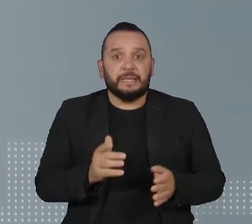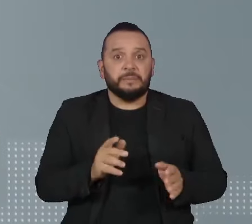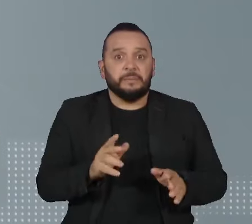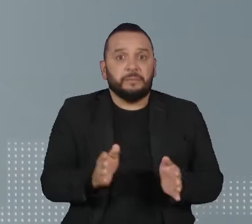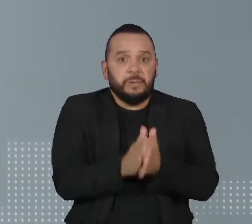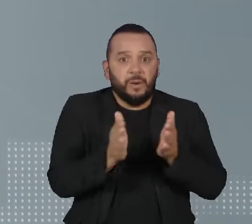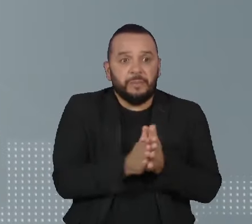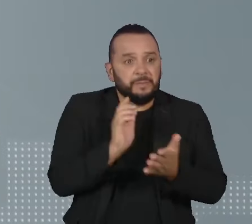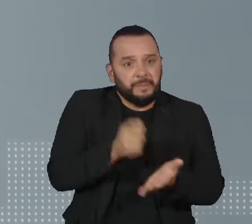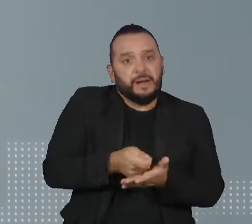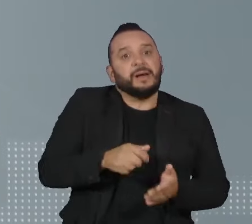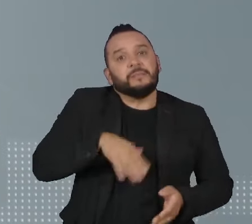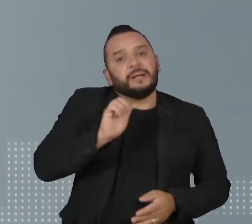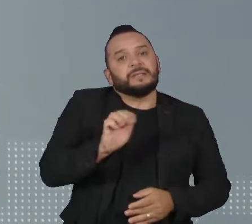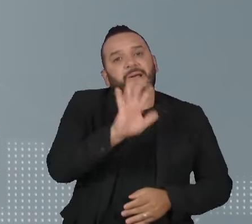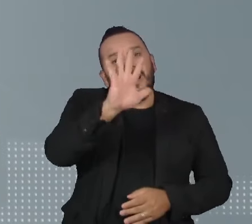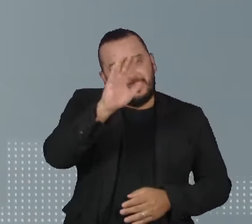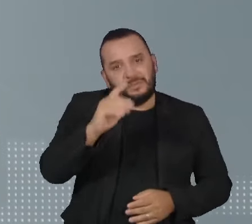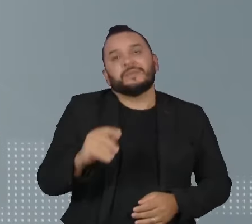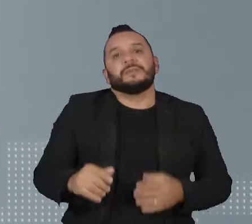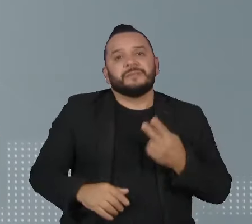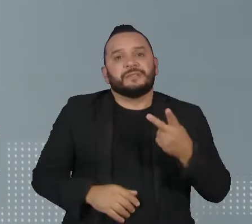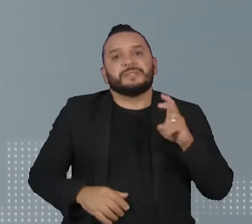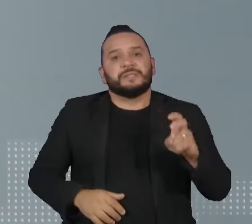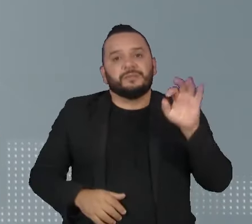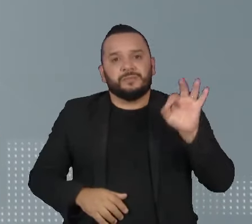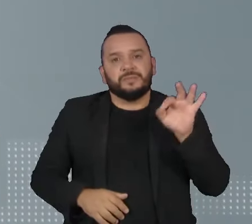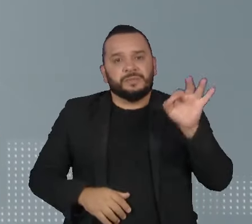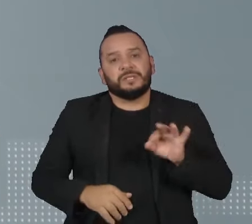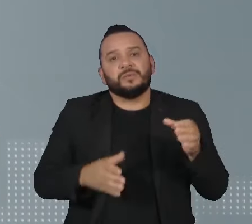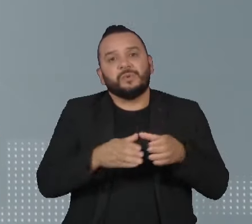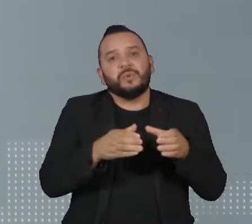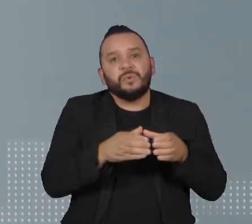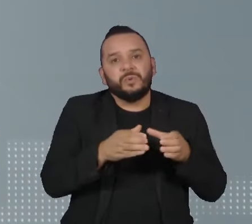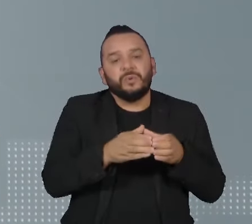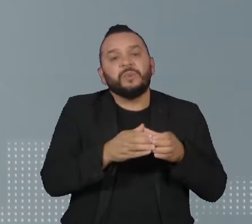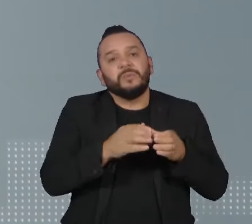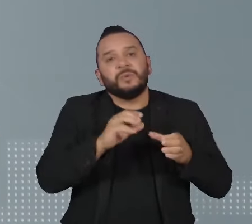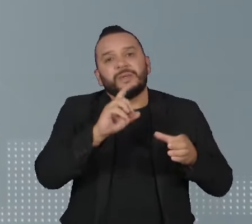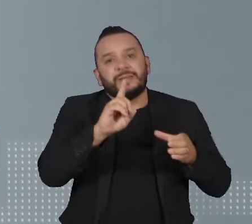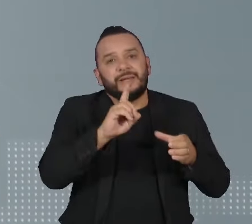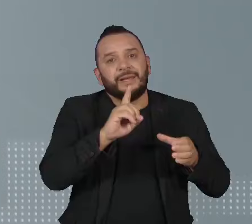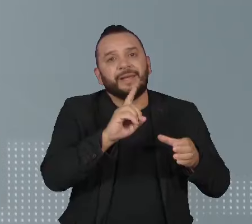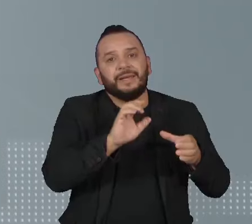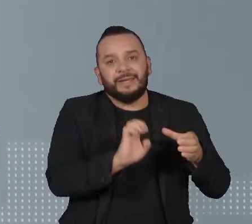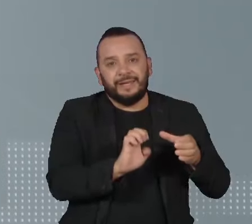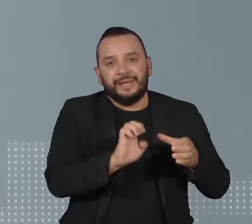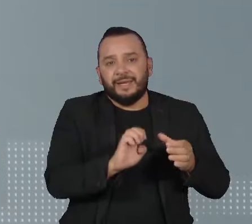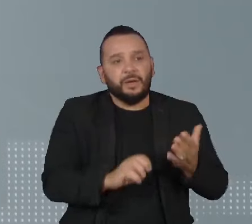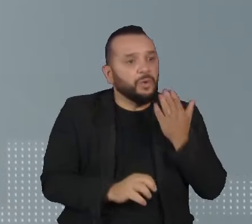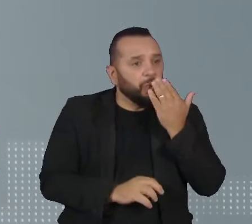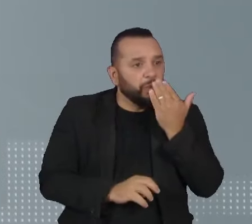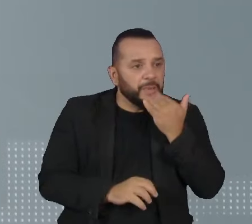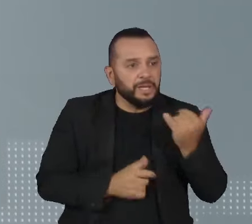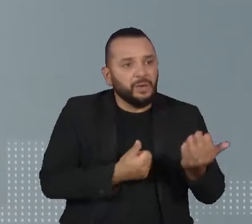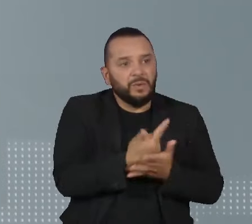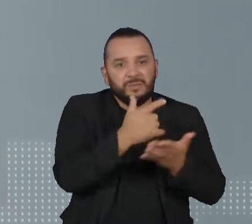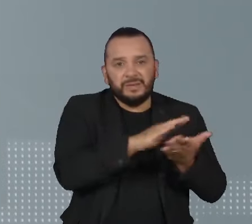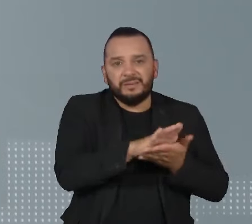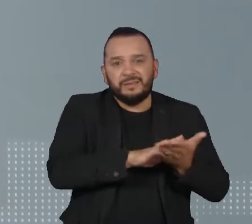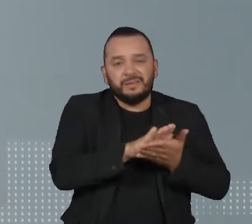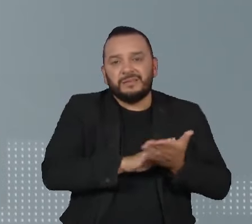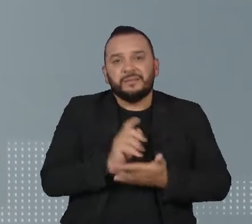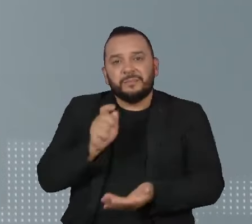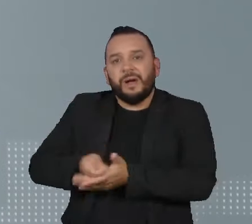pobres. 25% das pessoas das classes D e E deixam de comprar comida para quitar os